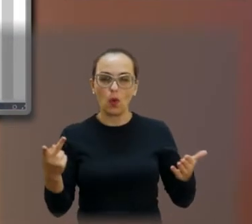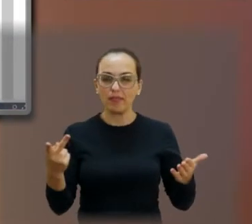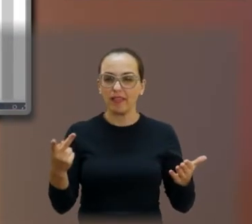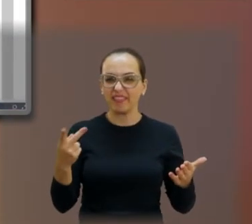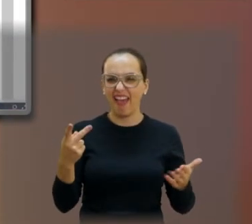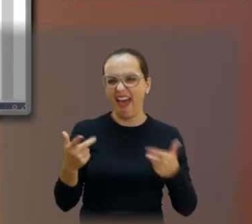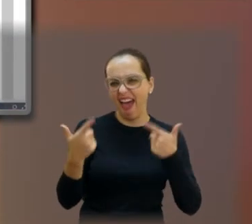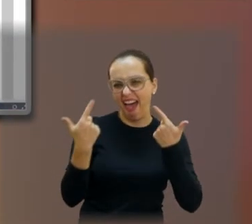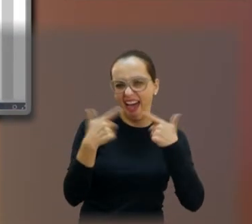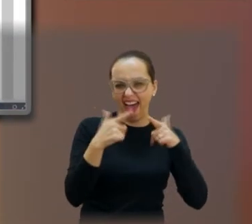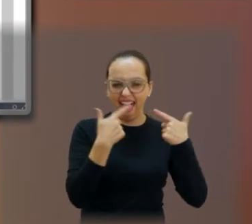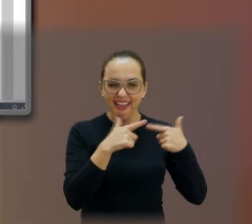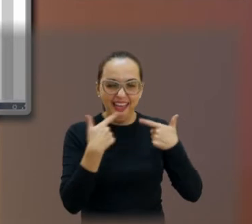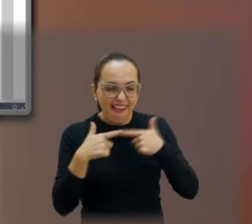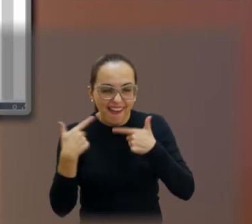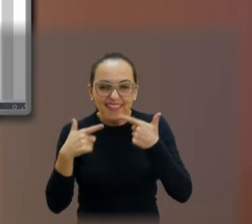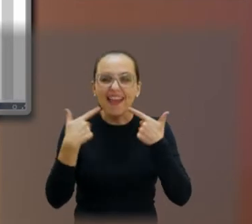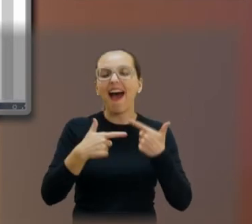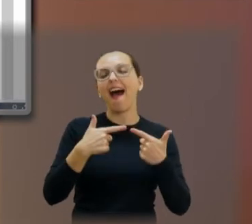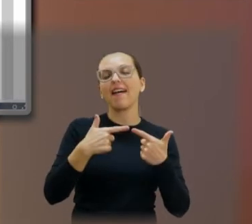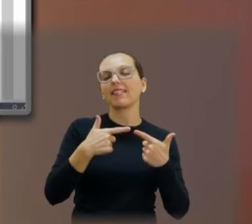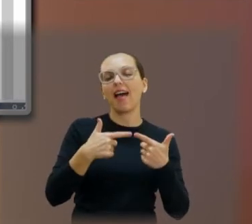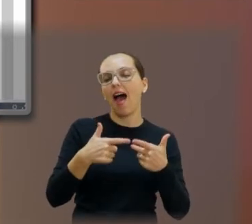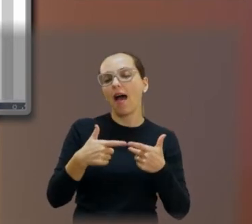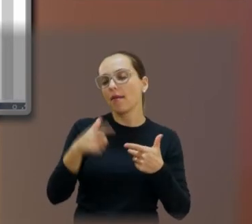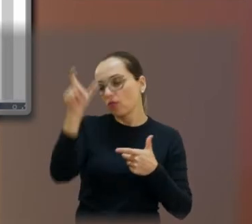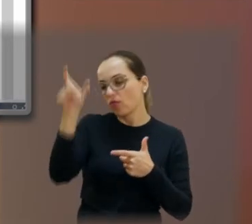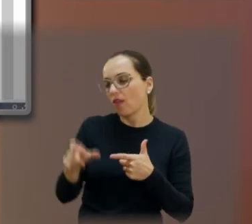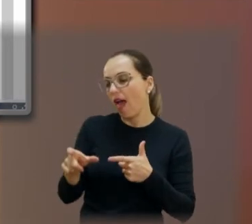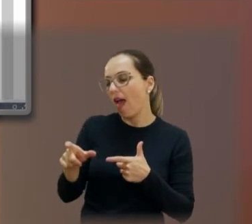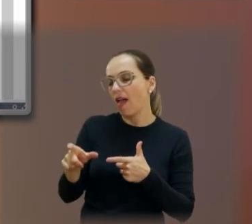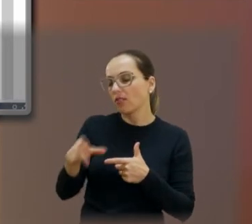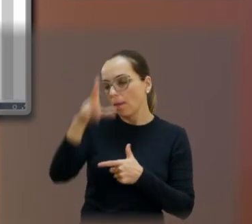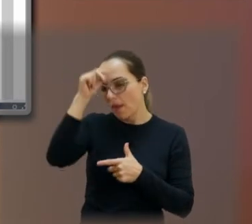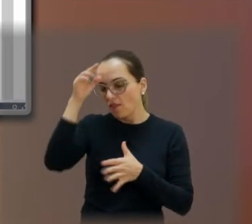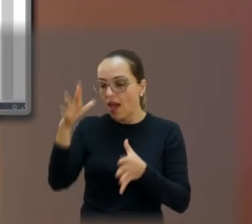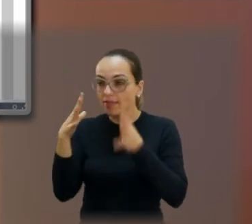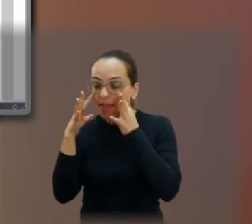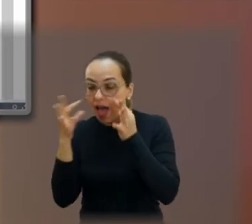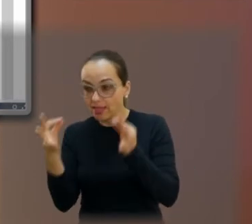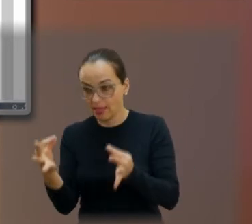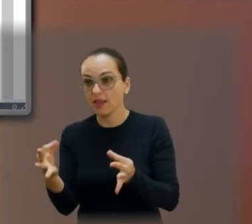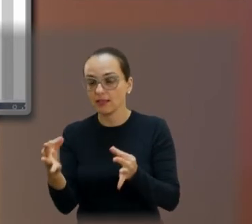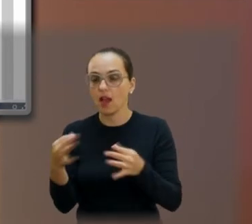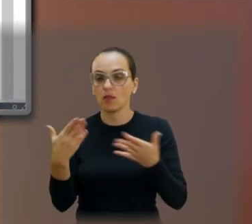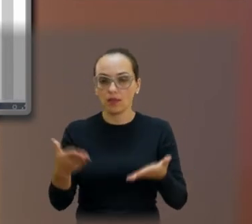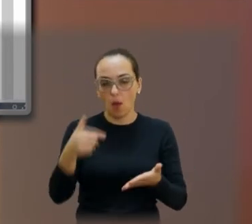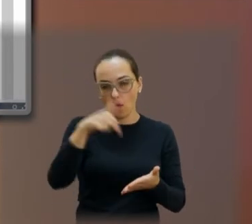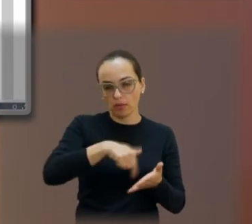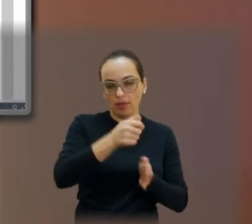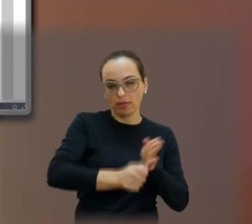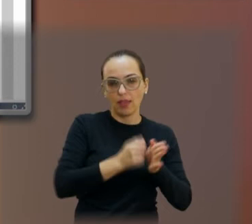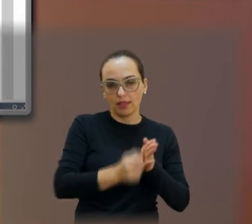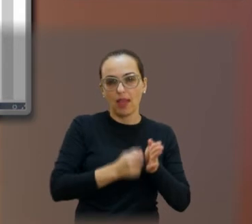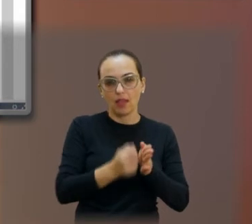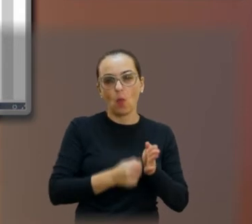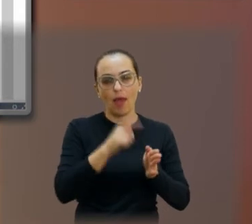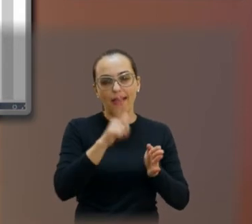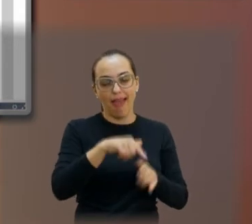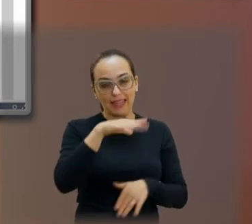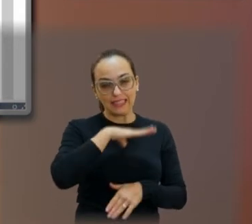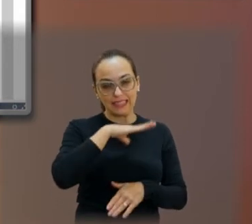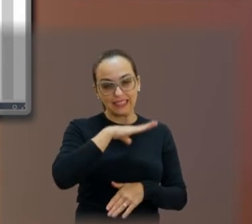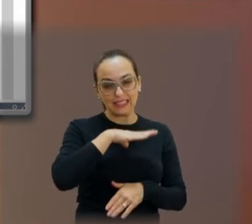cidade para chamar a atenção da prefeitura. Então, muito importante, nós aqui classificamos a nossa cidade como Araraquara, cidade